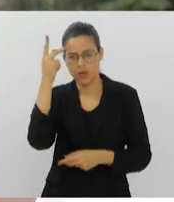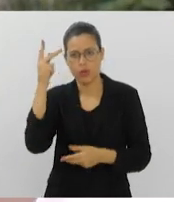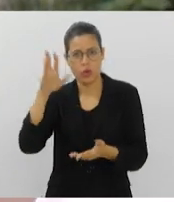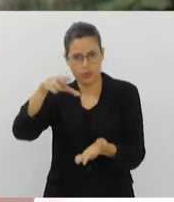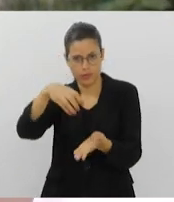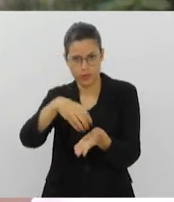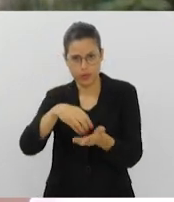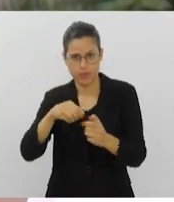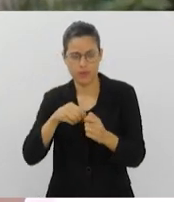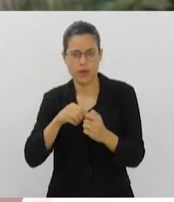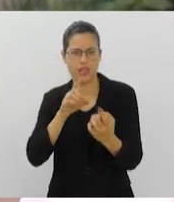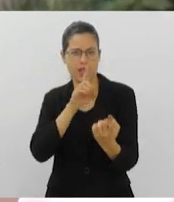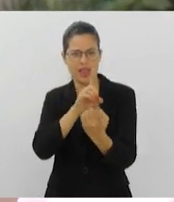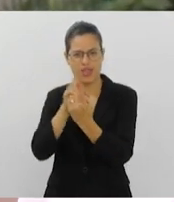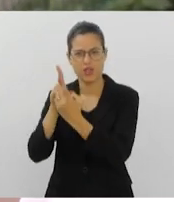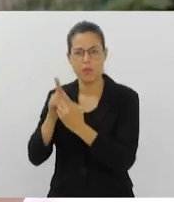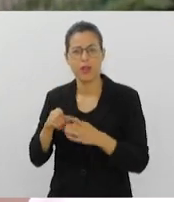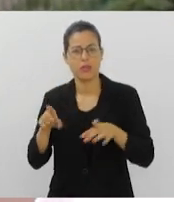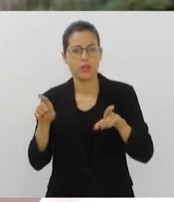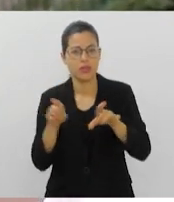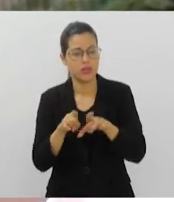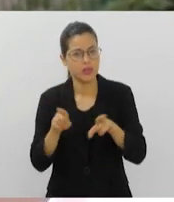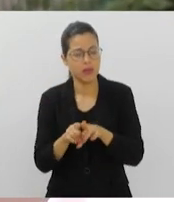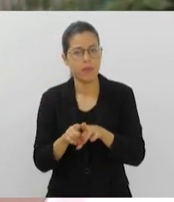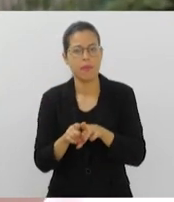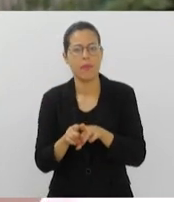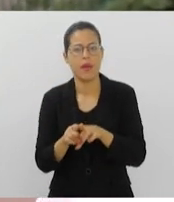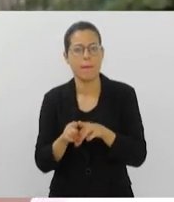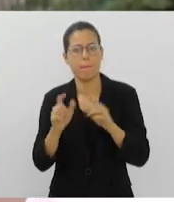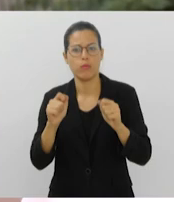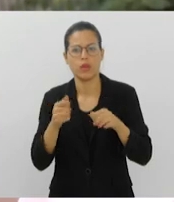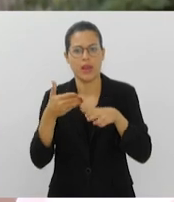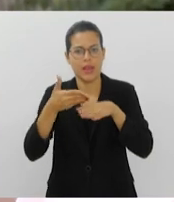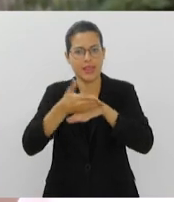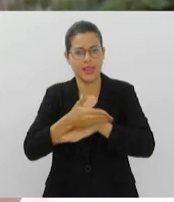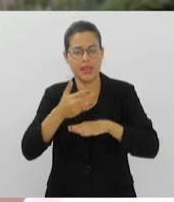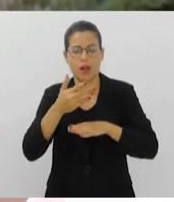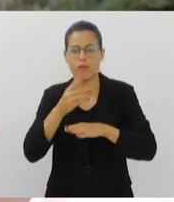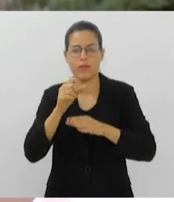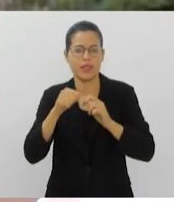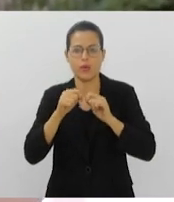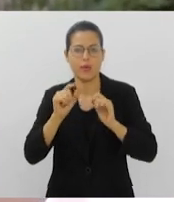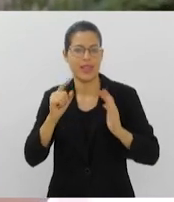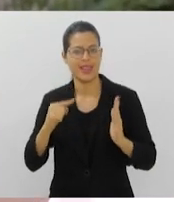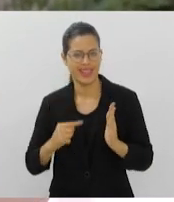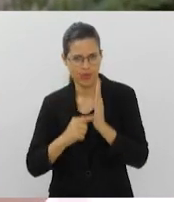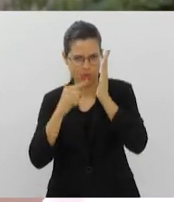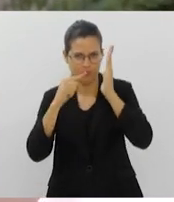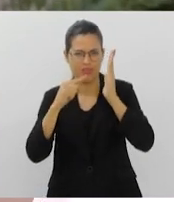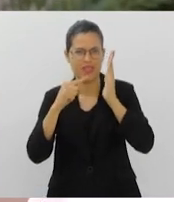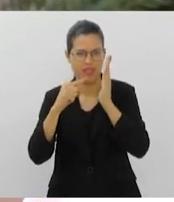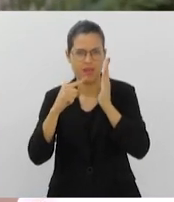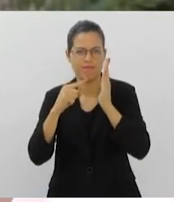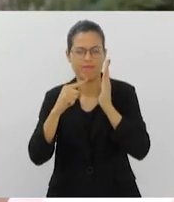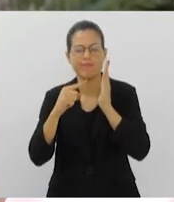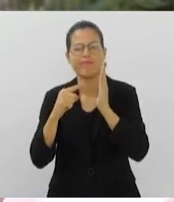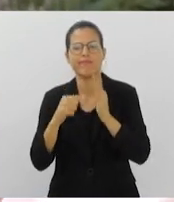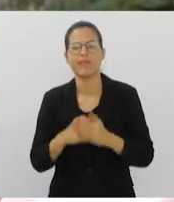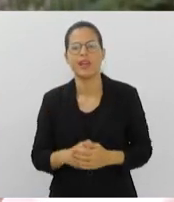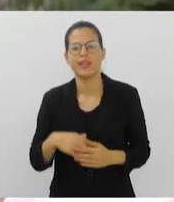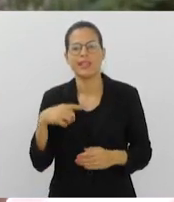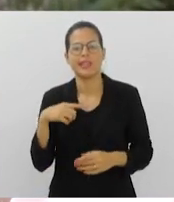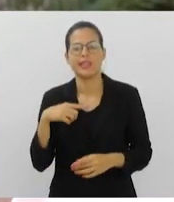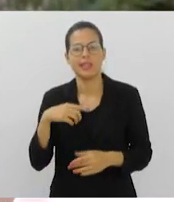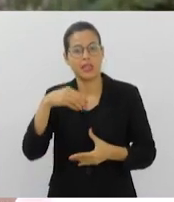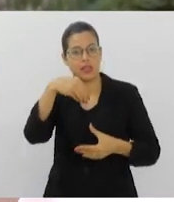atendimentos. Ele também é uma porta de entrada para denúncias. E a gente também tem dentro